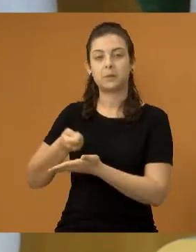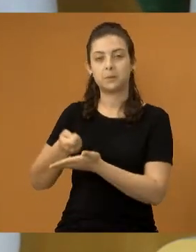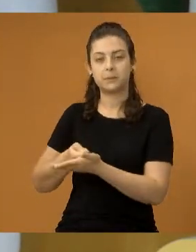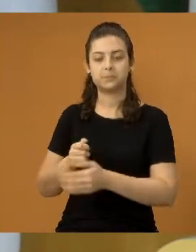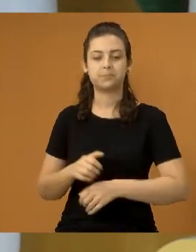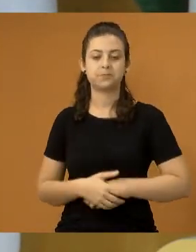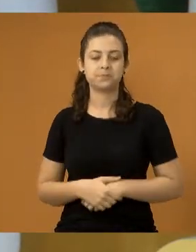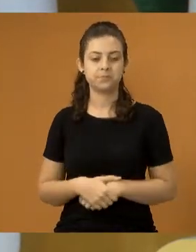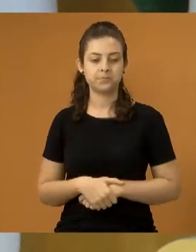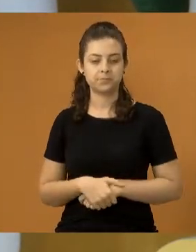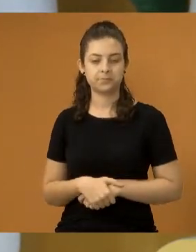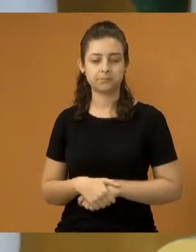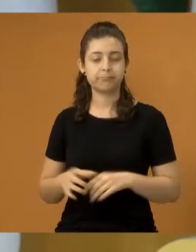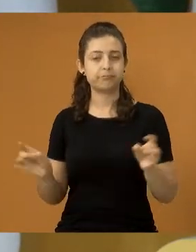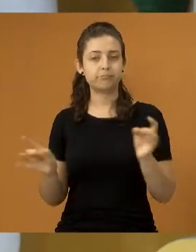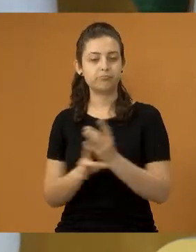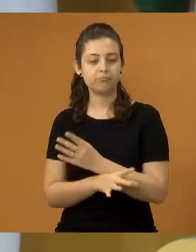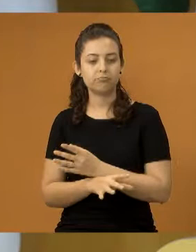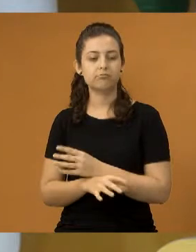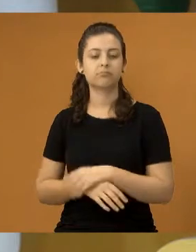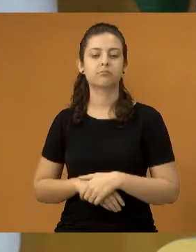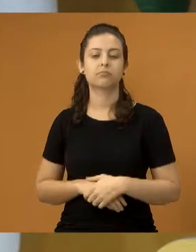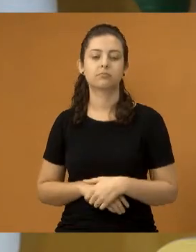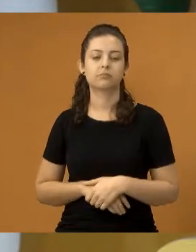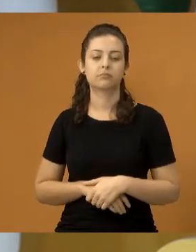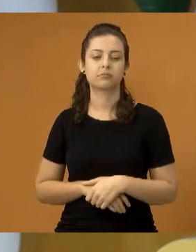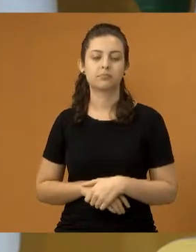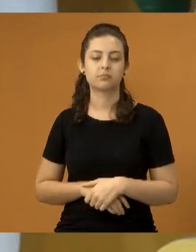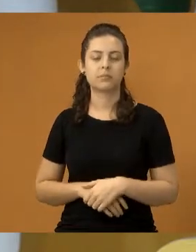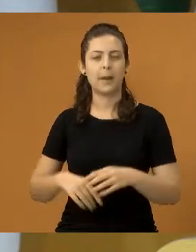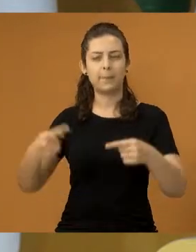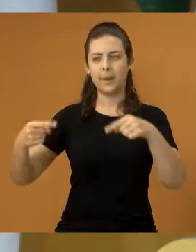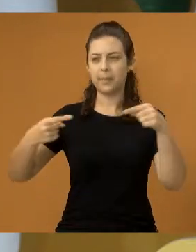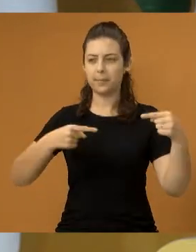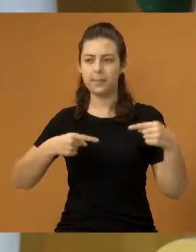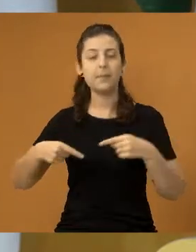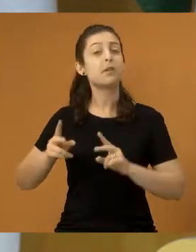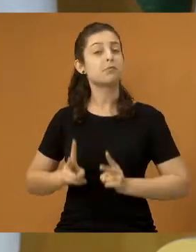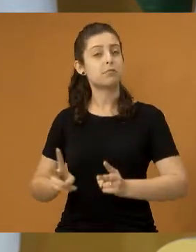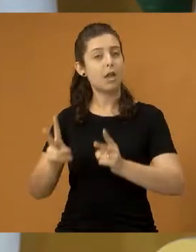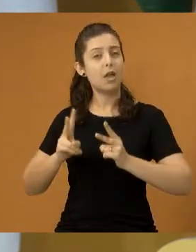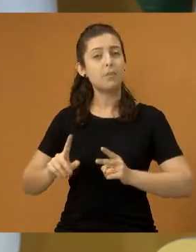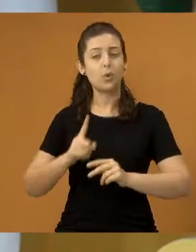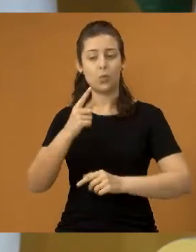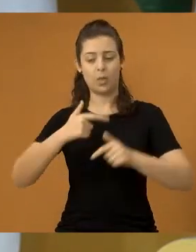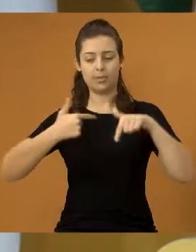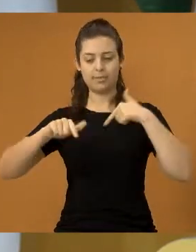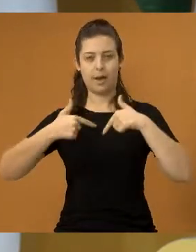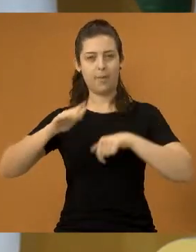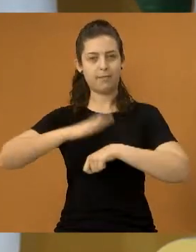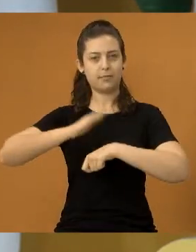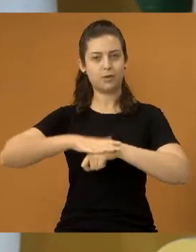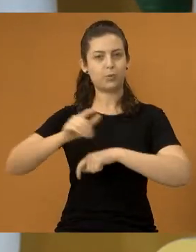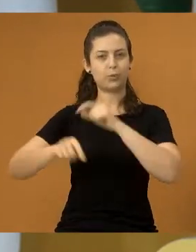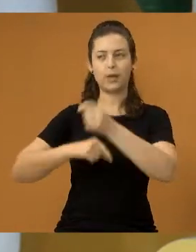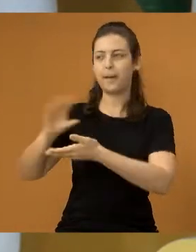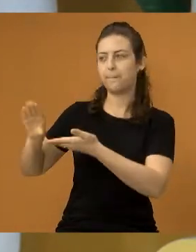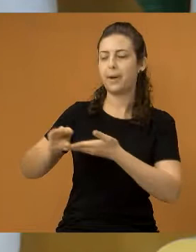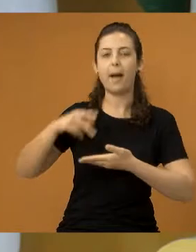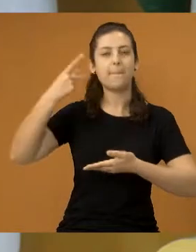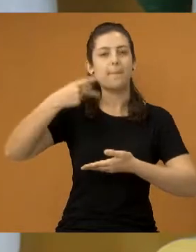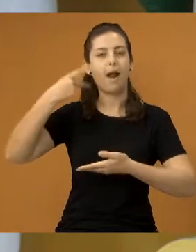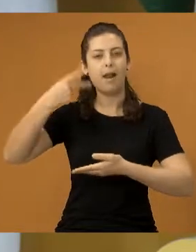Bom, e para terminar, eu acho que sempre debatemos aqui, Areldo? Que uma das funções do vereador é buscar emenda